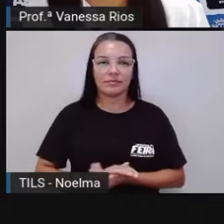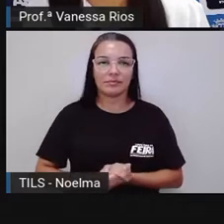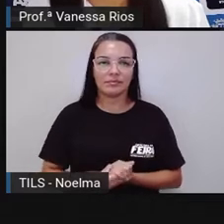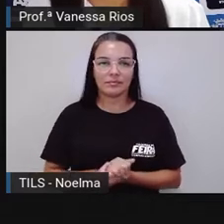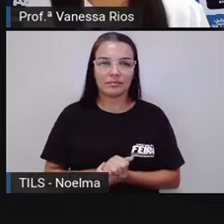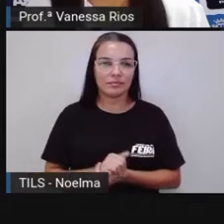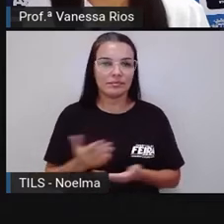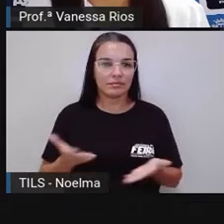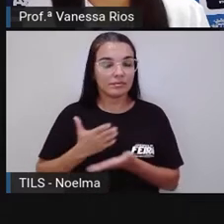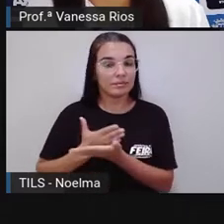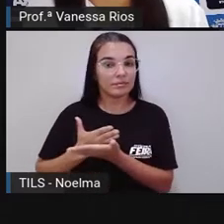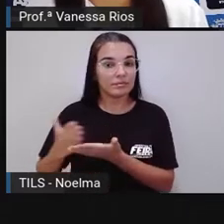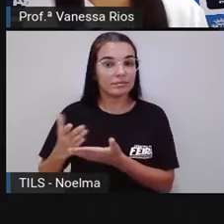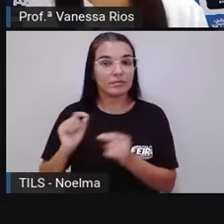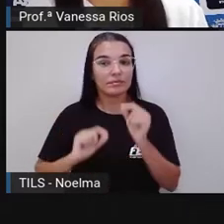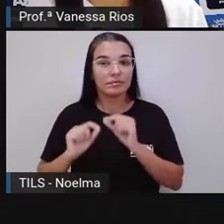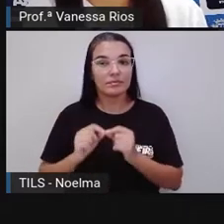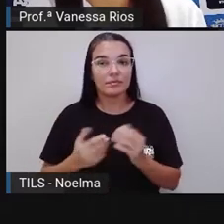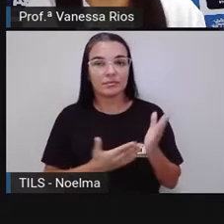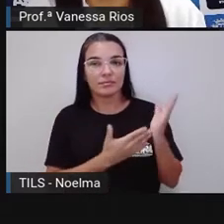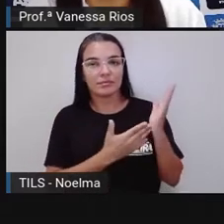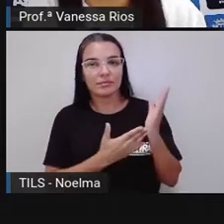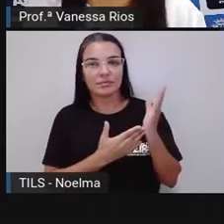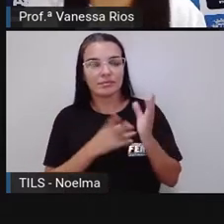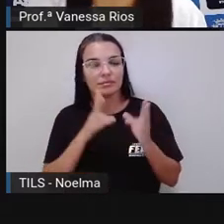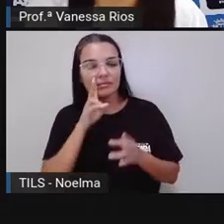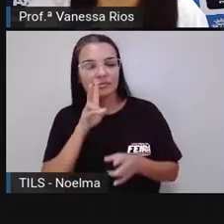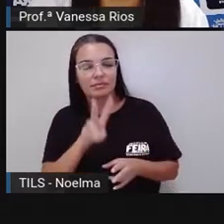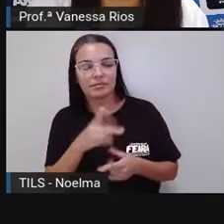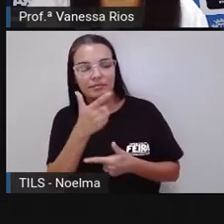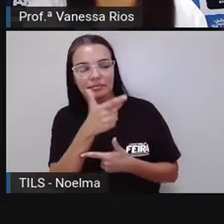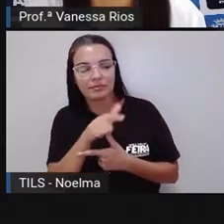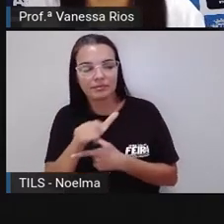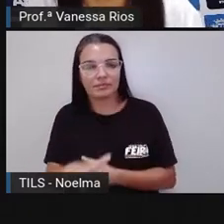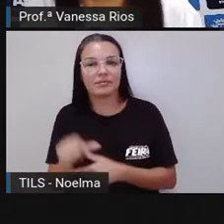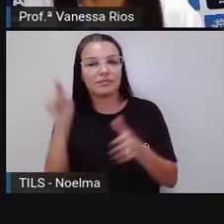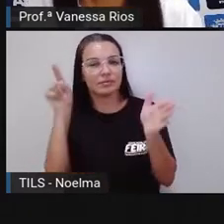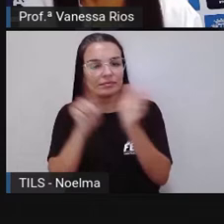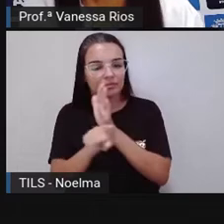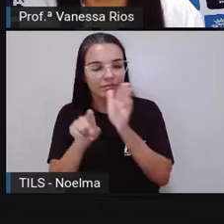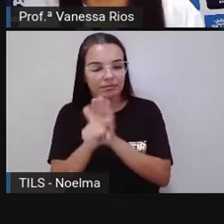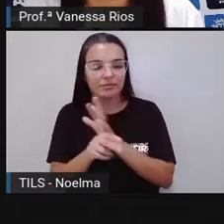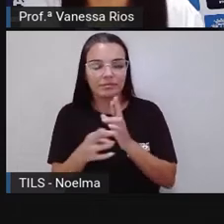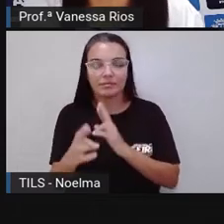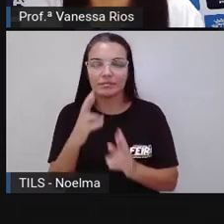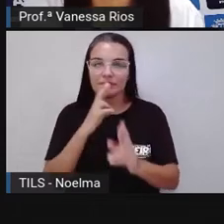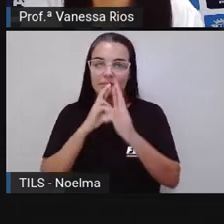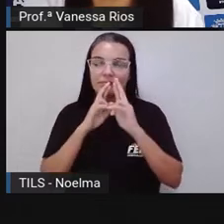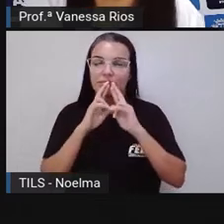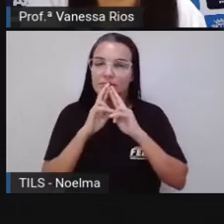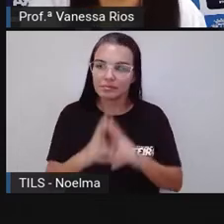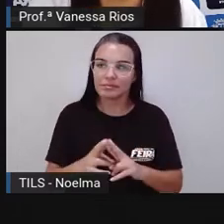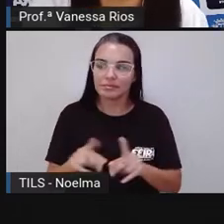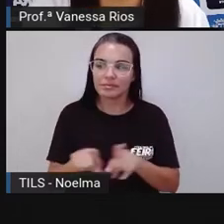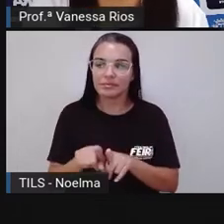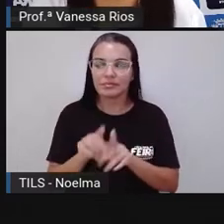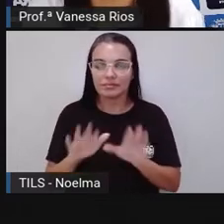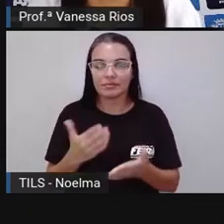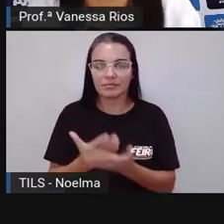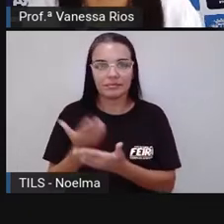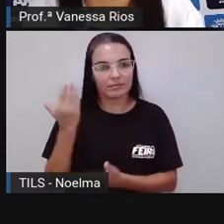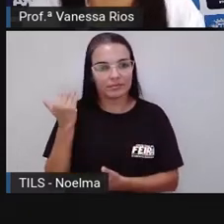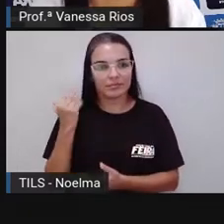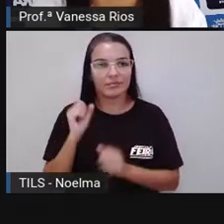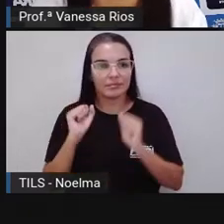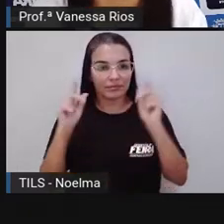Para começar por trás, aí a revisão com as perguntas e respostas que nós já observamos em aulas anteriores.